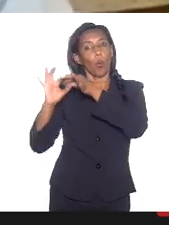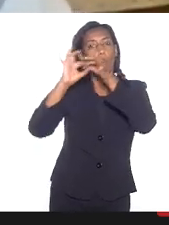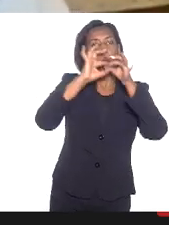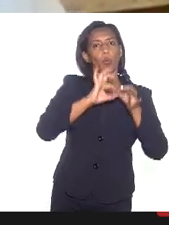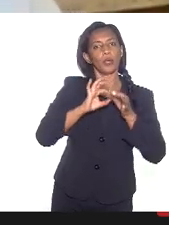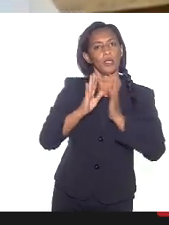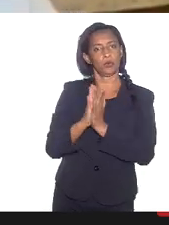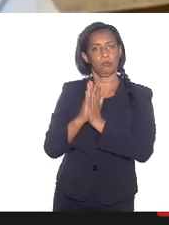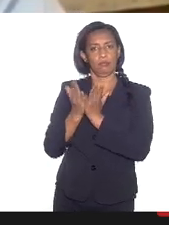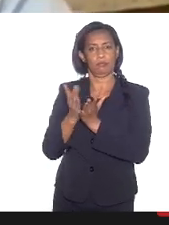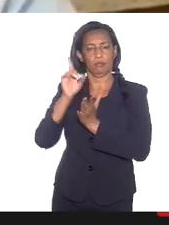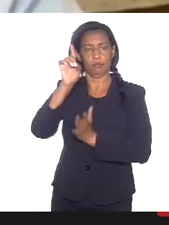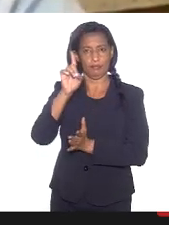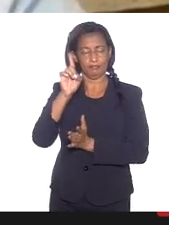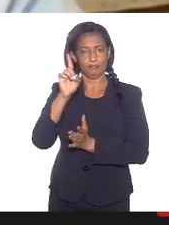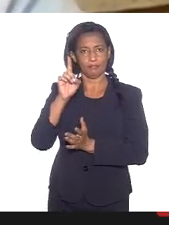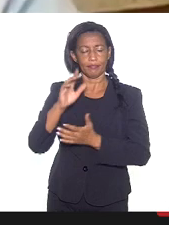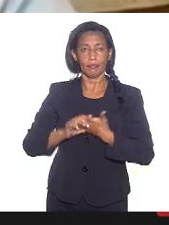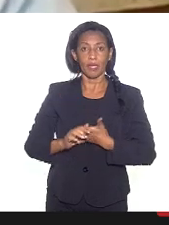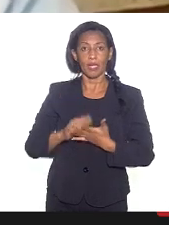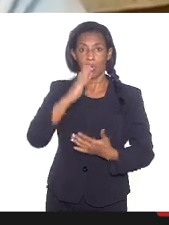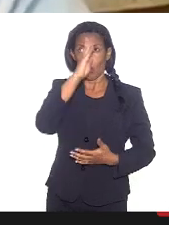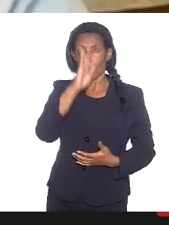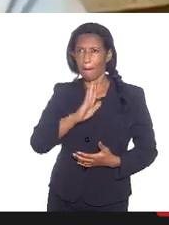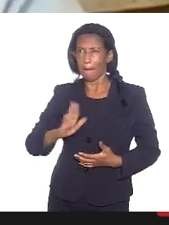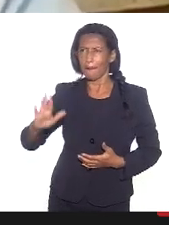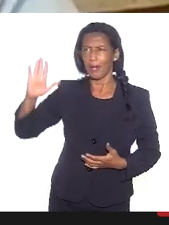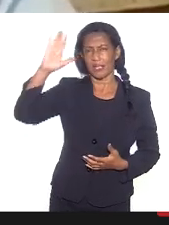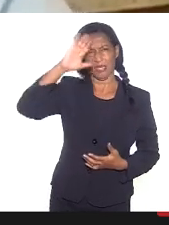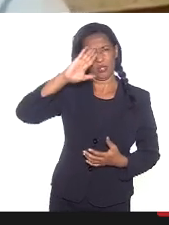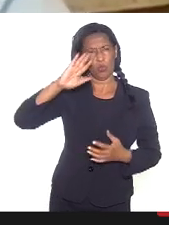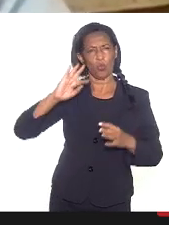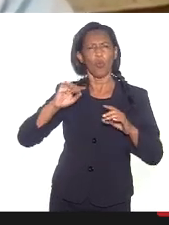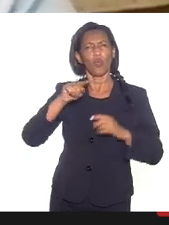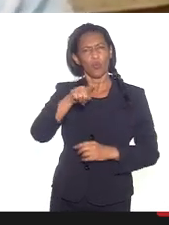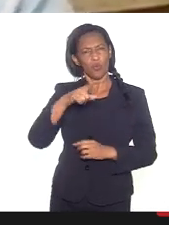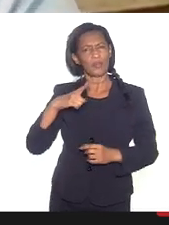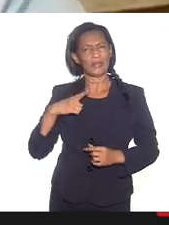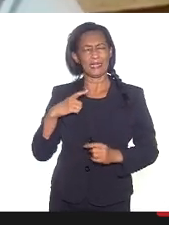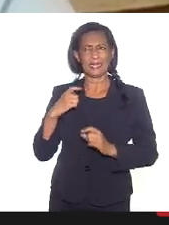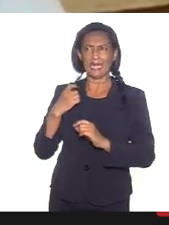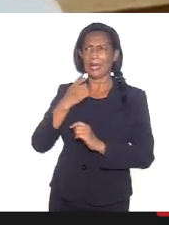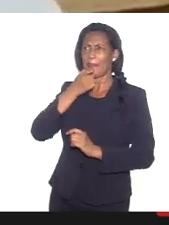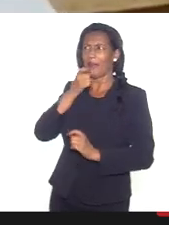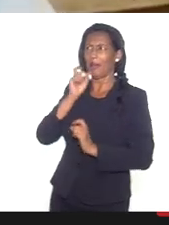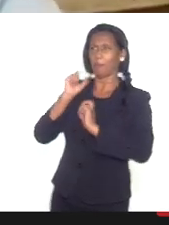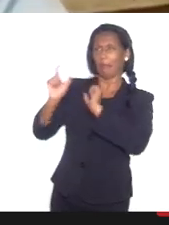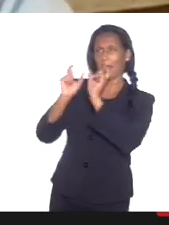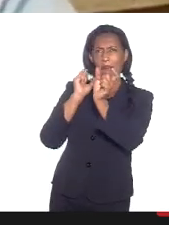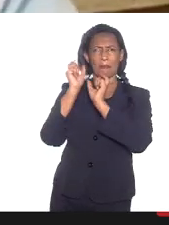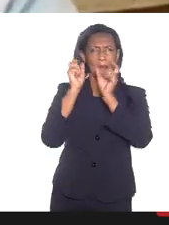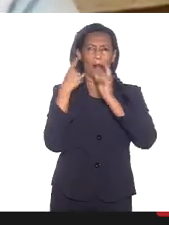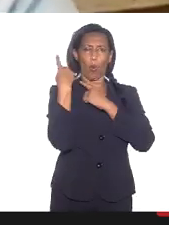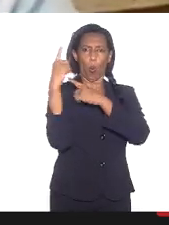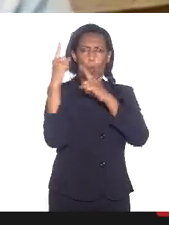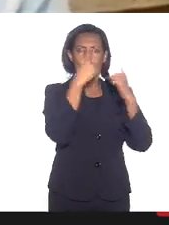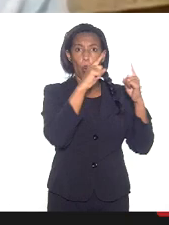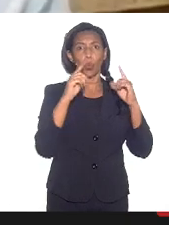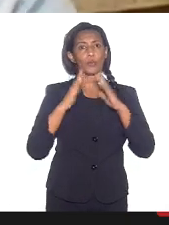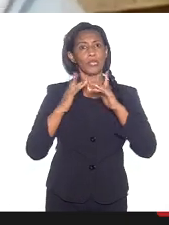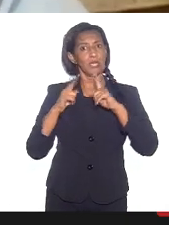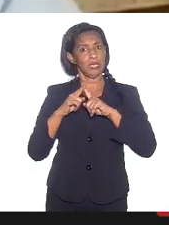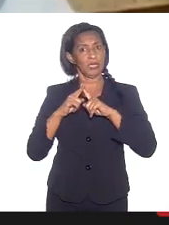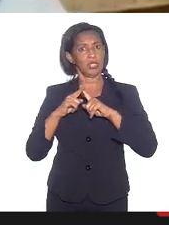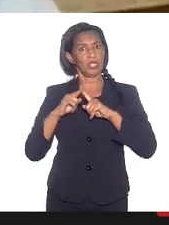Brasil inteiro, você tem ataques a igrejas católicas em que as pessoas entram dentro das igrejas católicas e